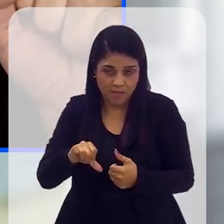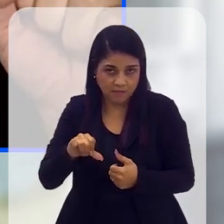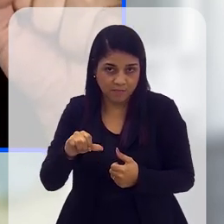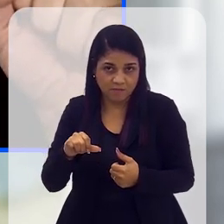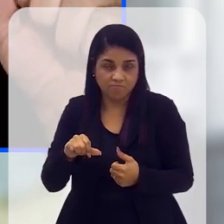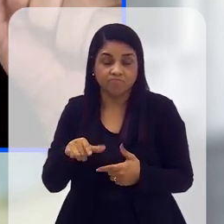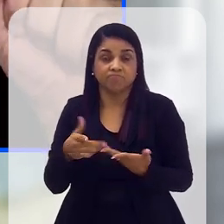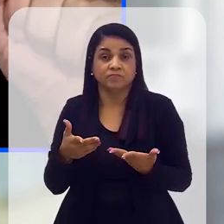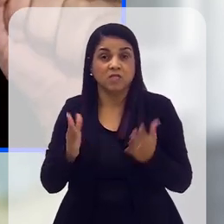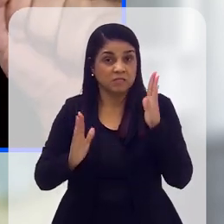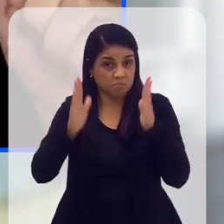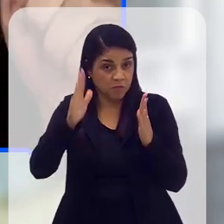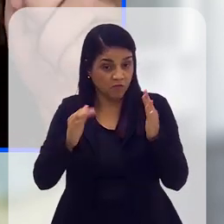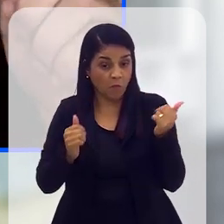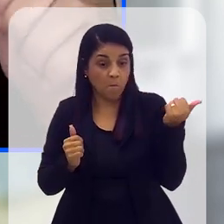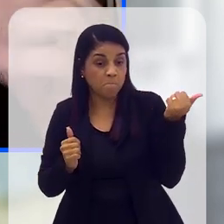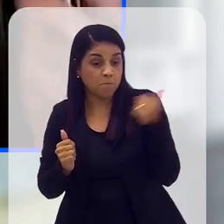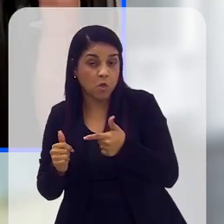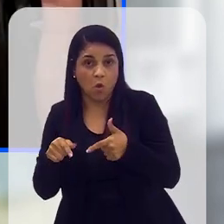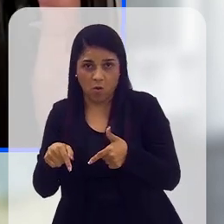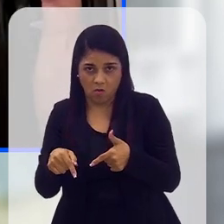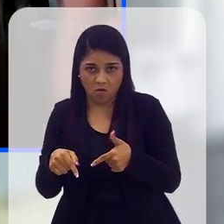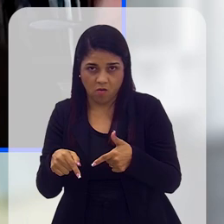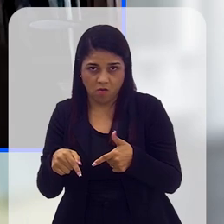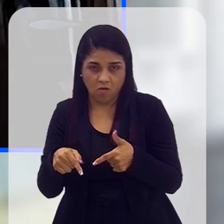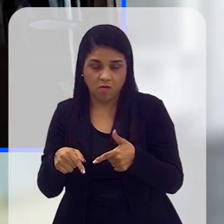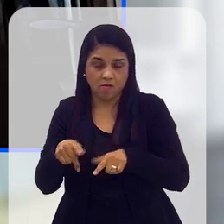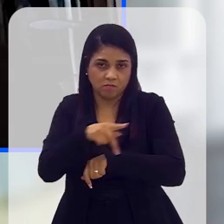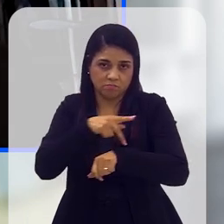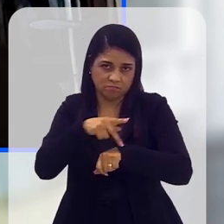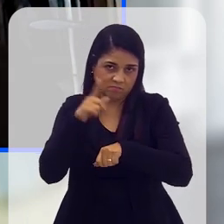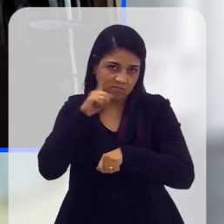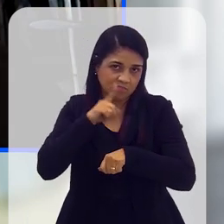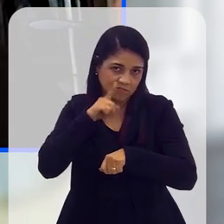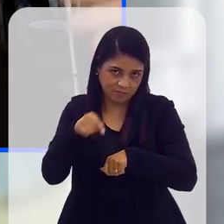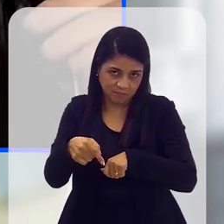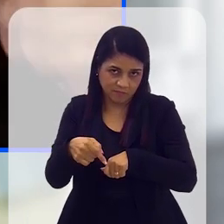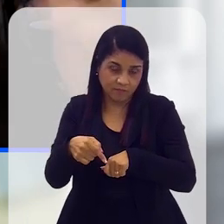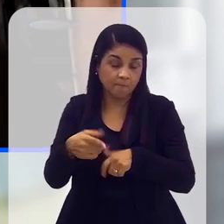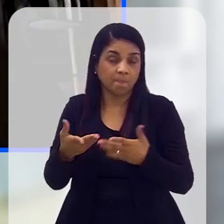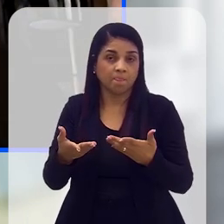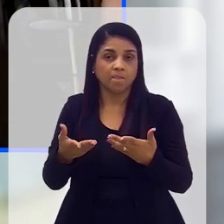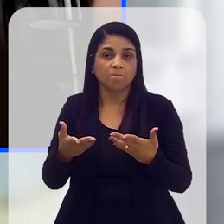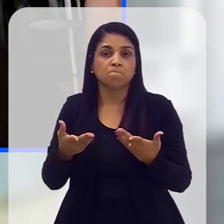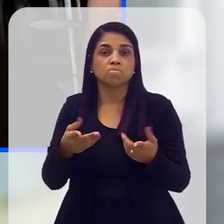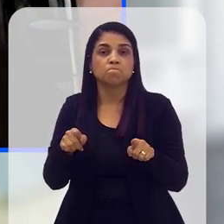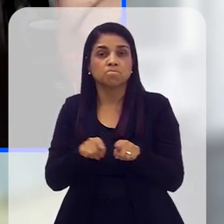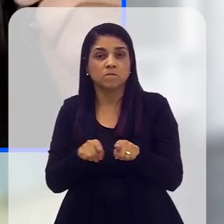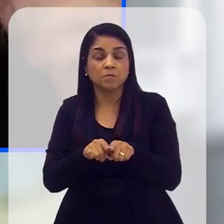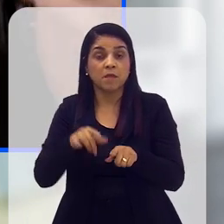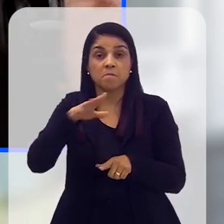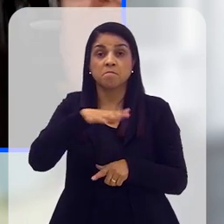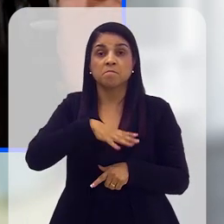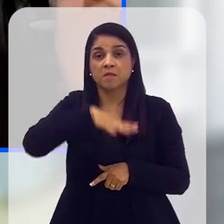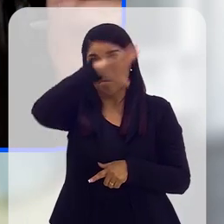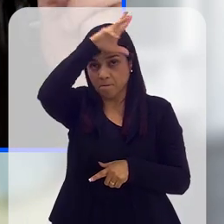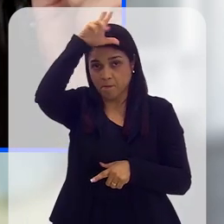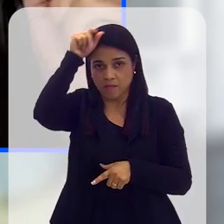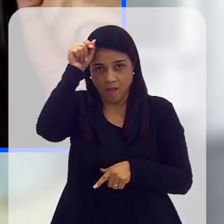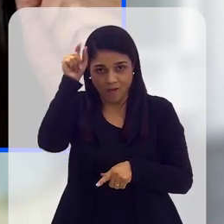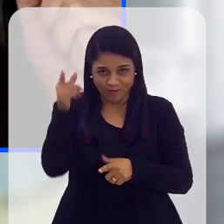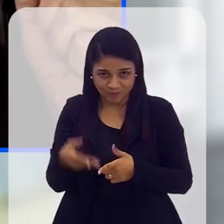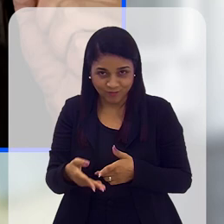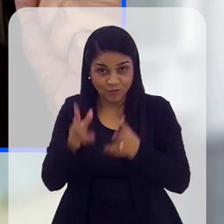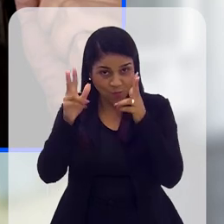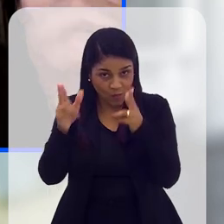péssima do ar. E isso aconteceu também agora em Manaus. Talvez não na mesma intensidade, mas aconteceu também em